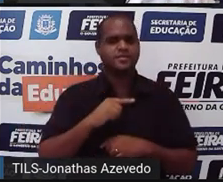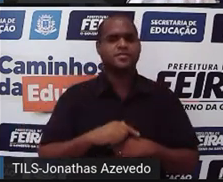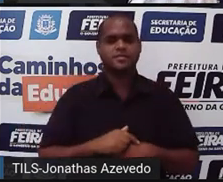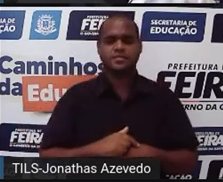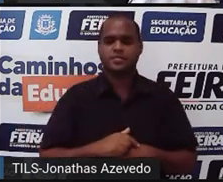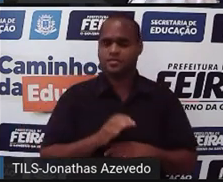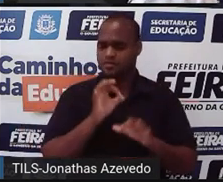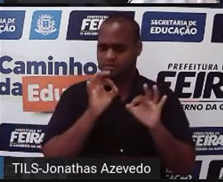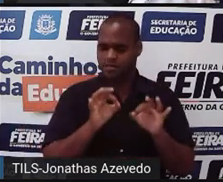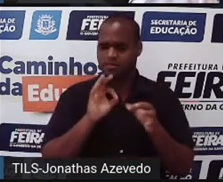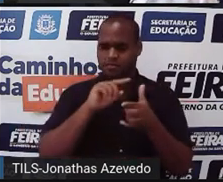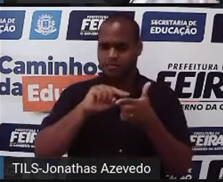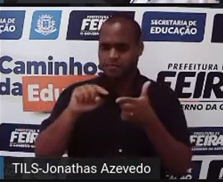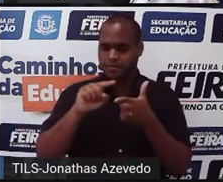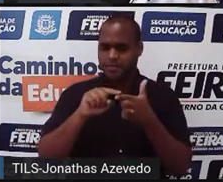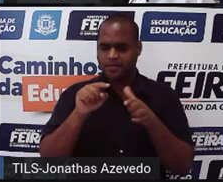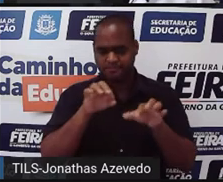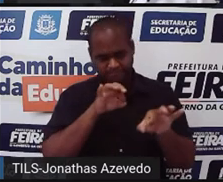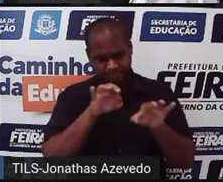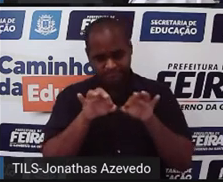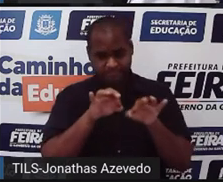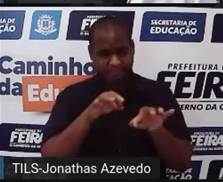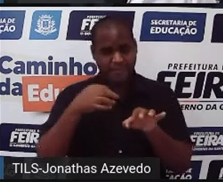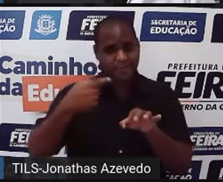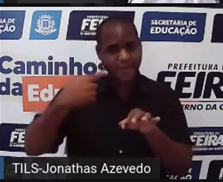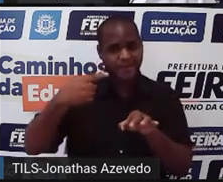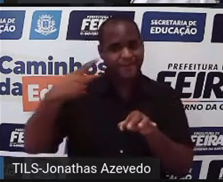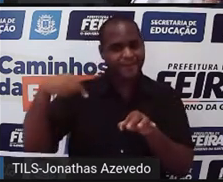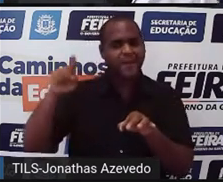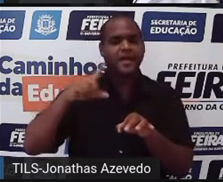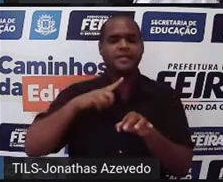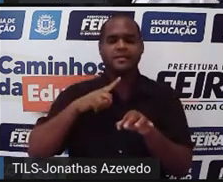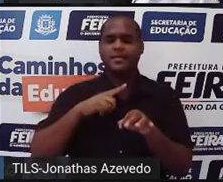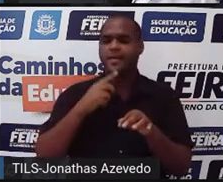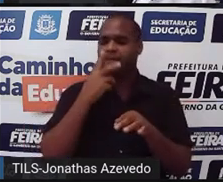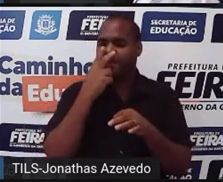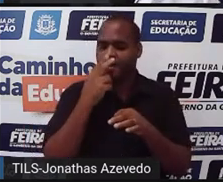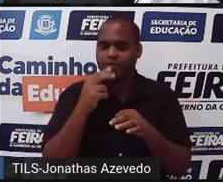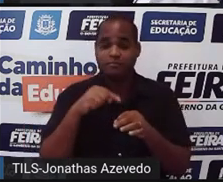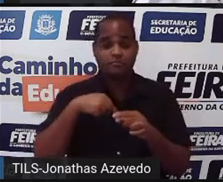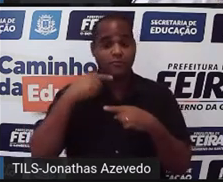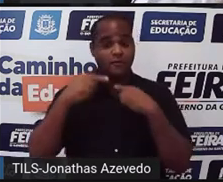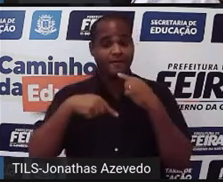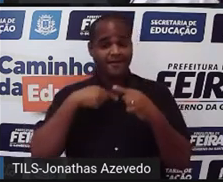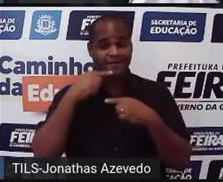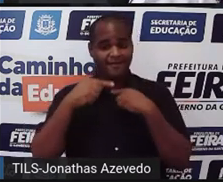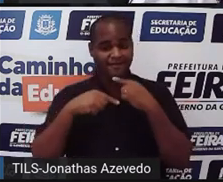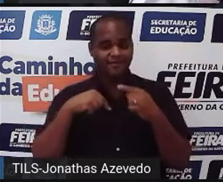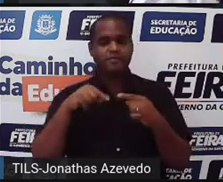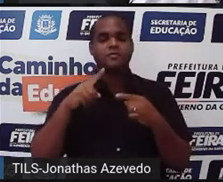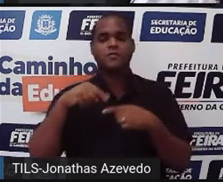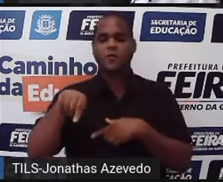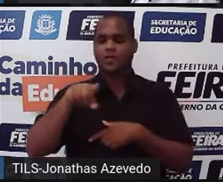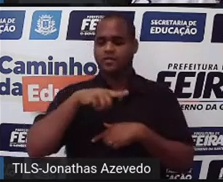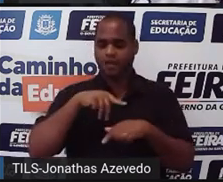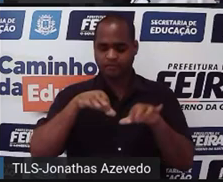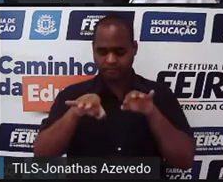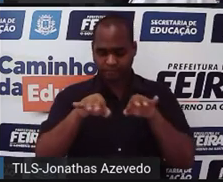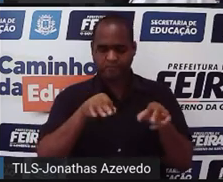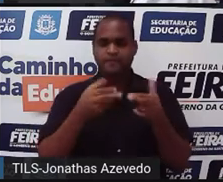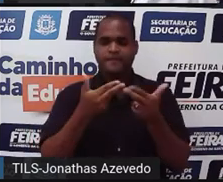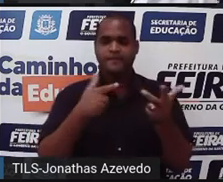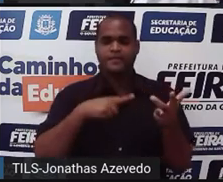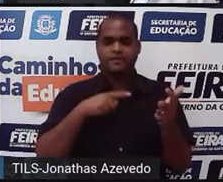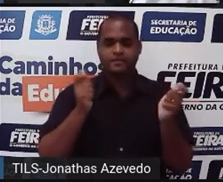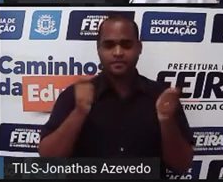Esse é um probleminha mais elaborado do que o primeiro, mas nada que seja impossível nós resolvermos.